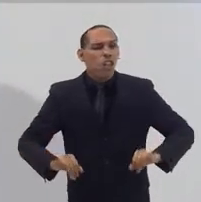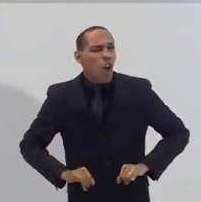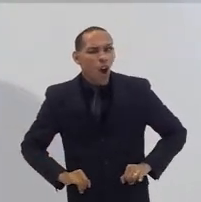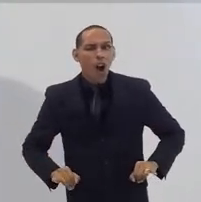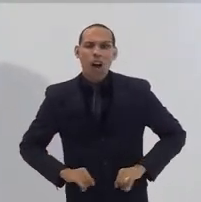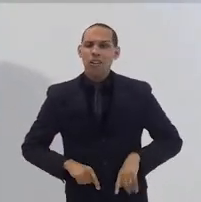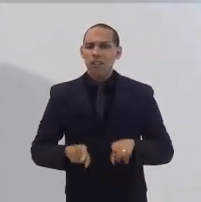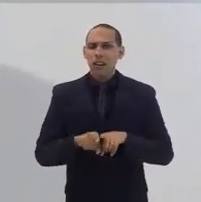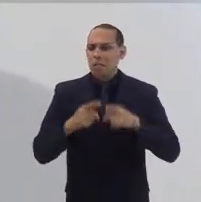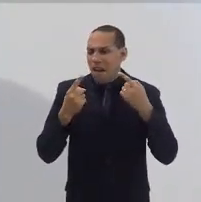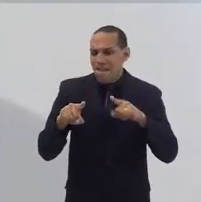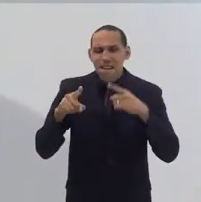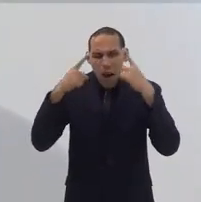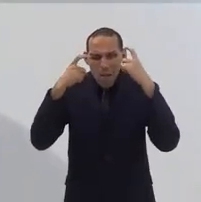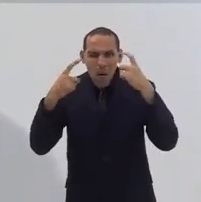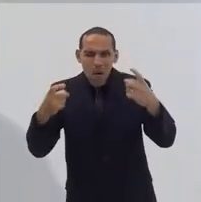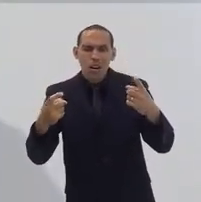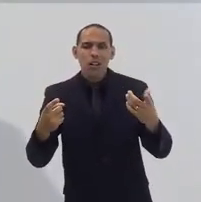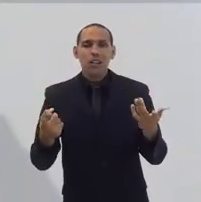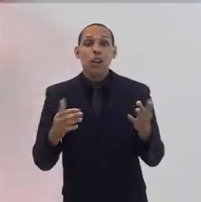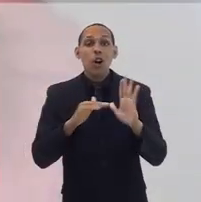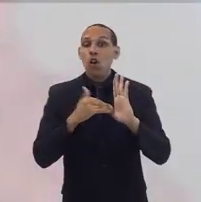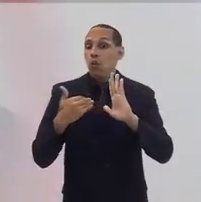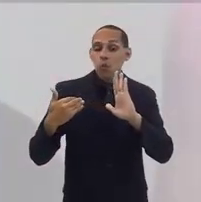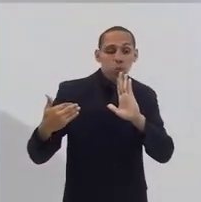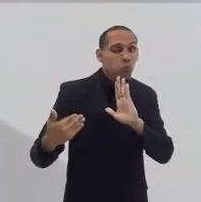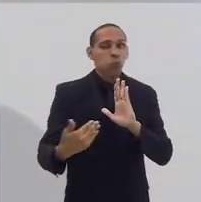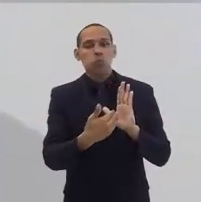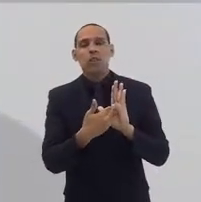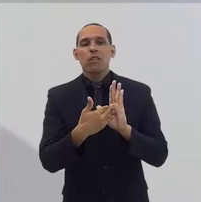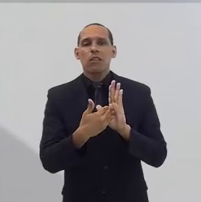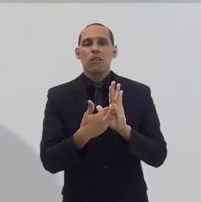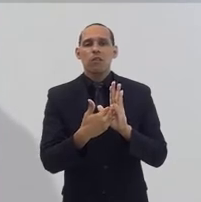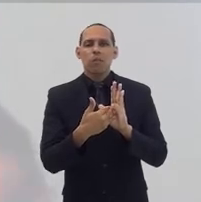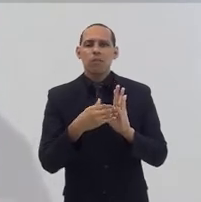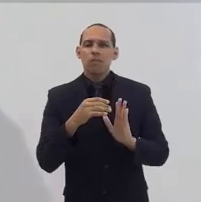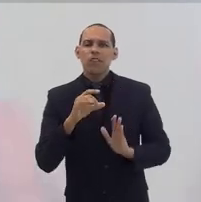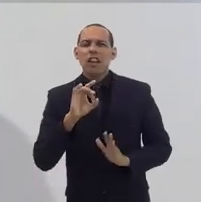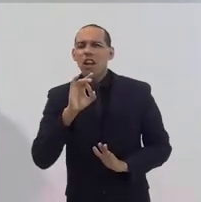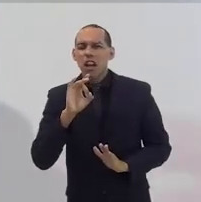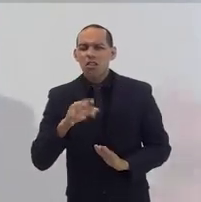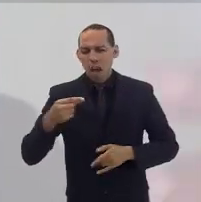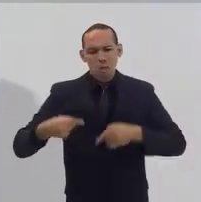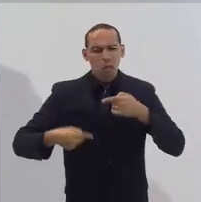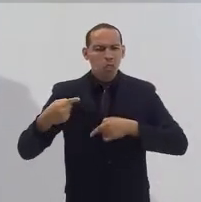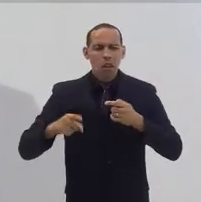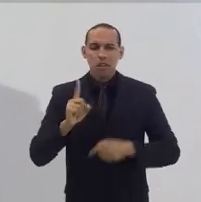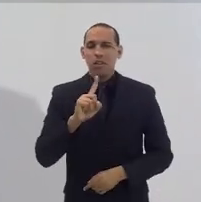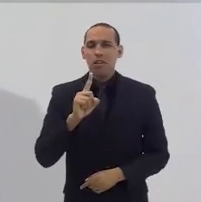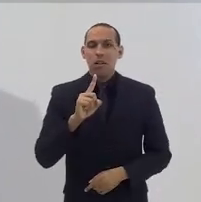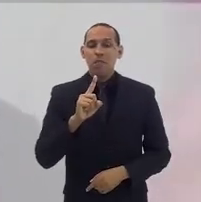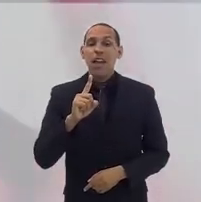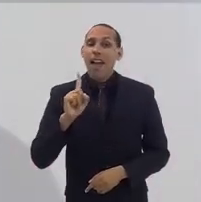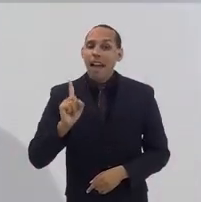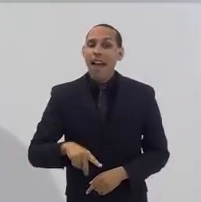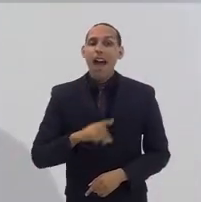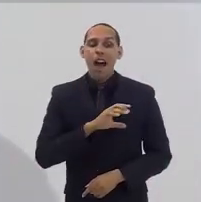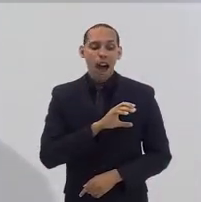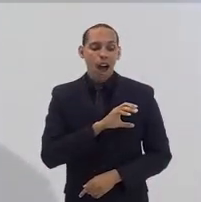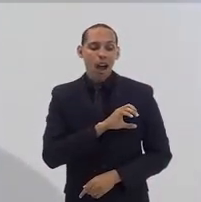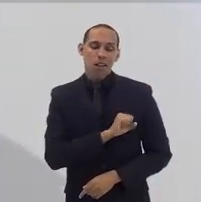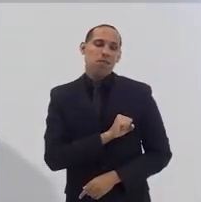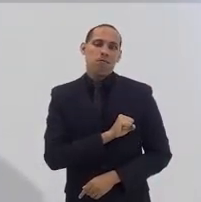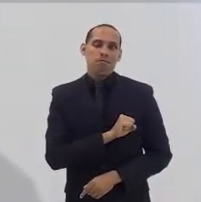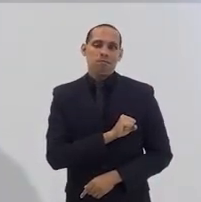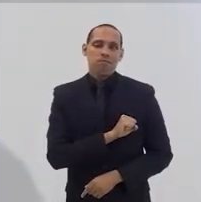sofrer humilhação e violência nos espaços públicos? Tudo isso que eu falei não é só uma agenda política, é uma agenda